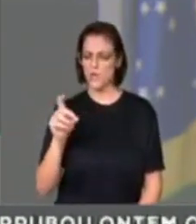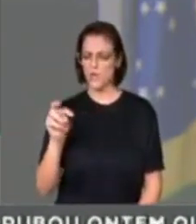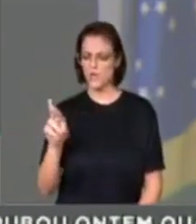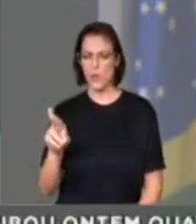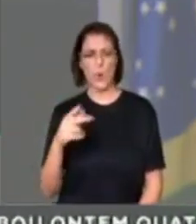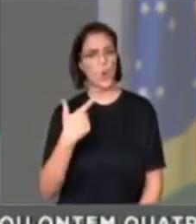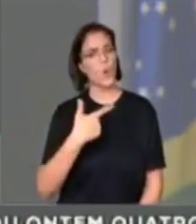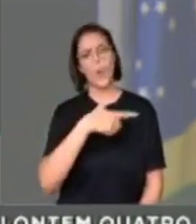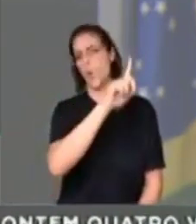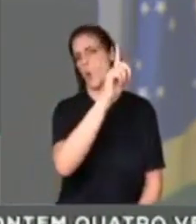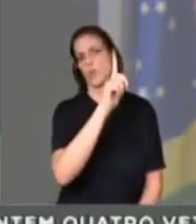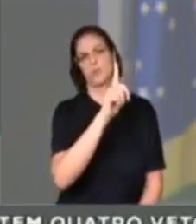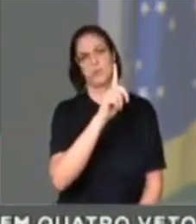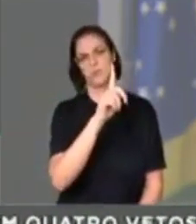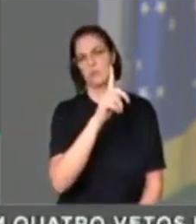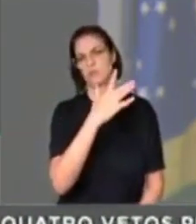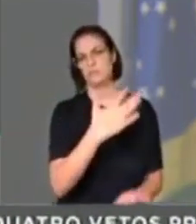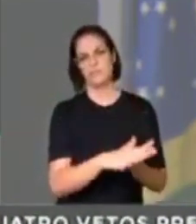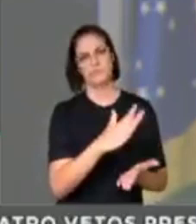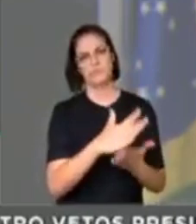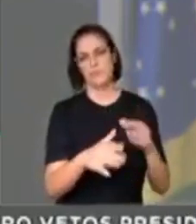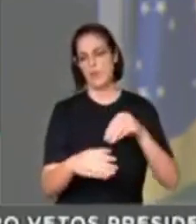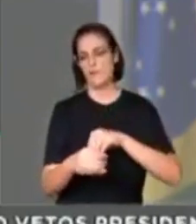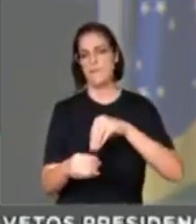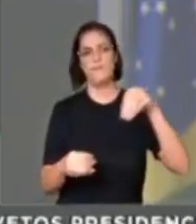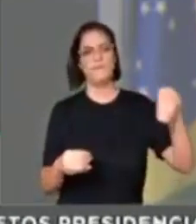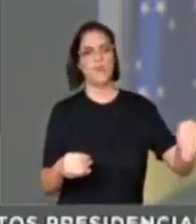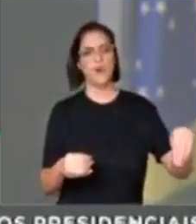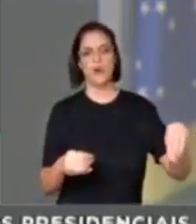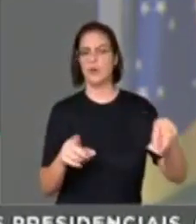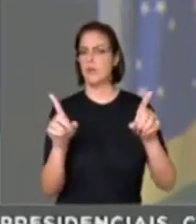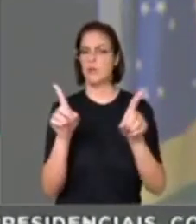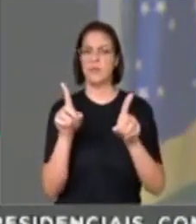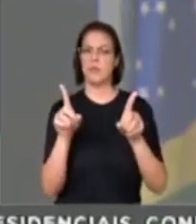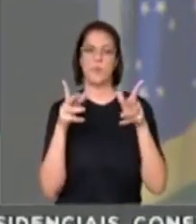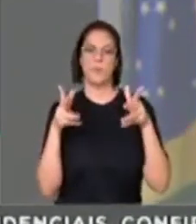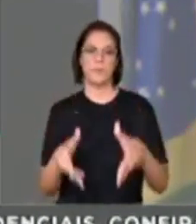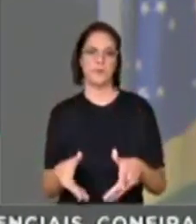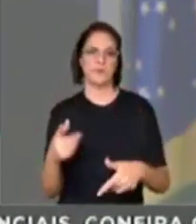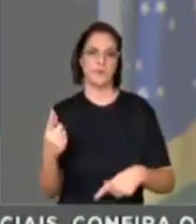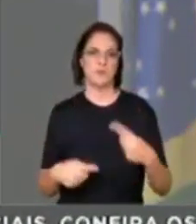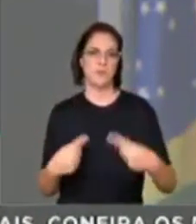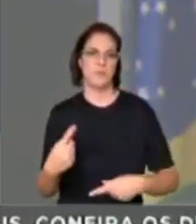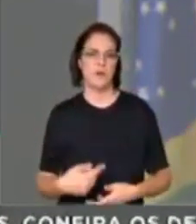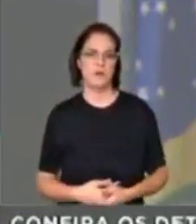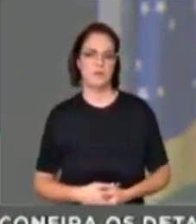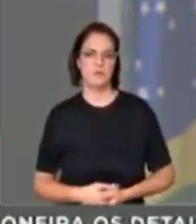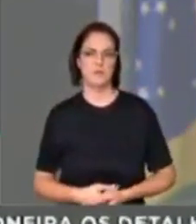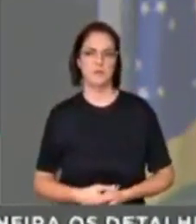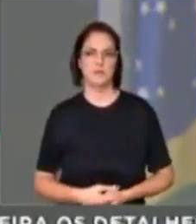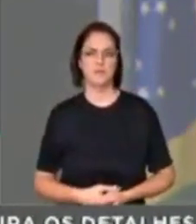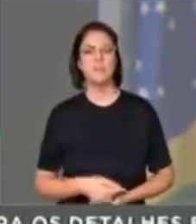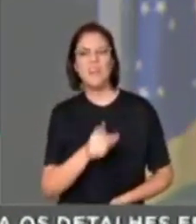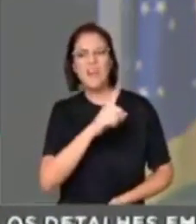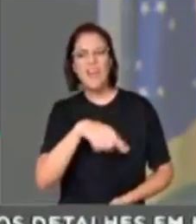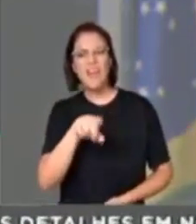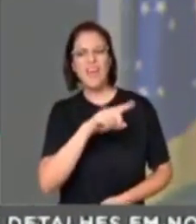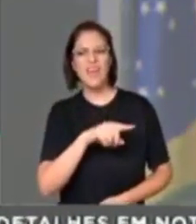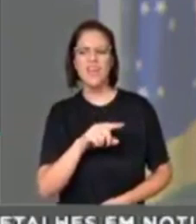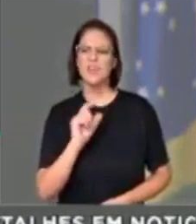do debate da reforma previdenciária. E mais, e mais, como já coloquei, foram flagrados